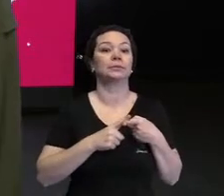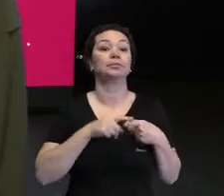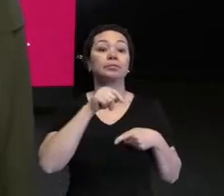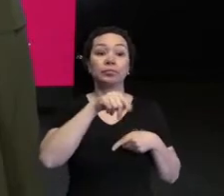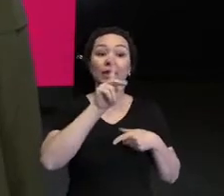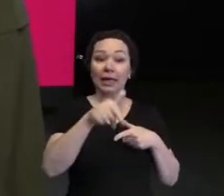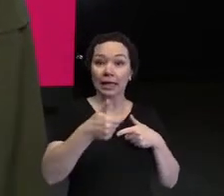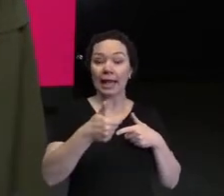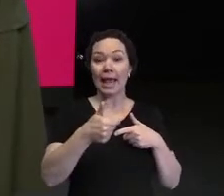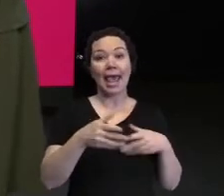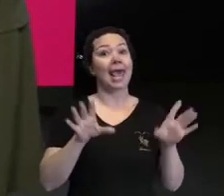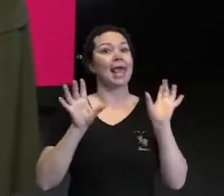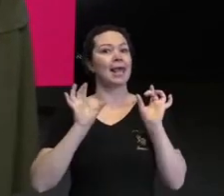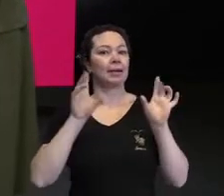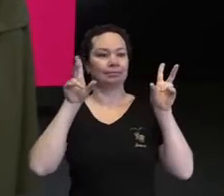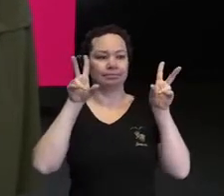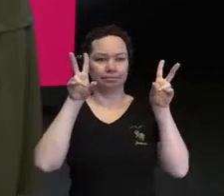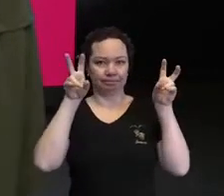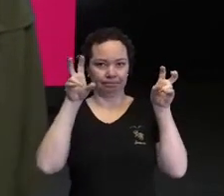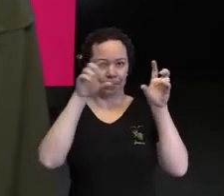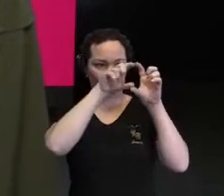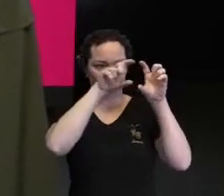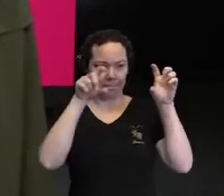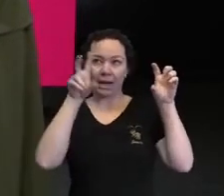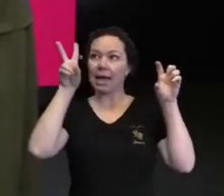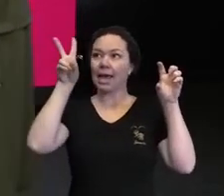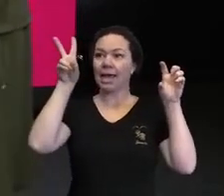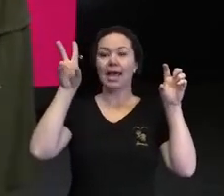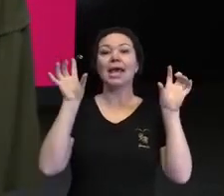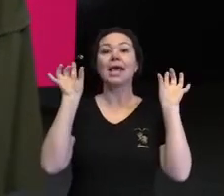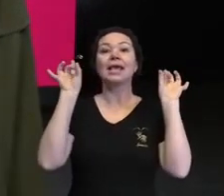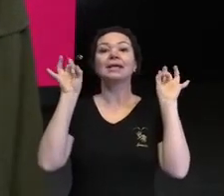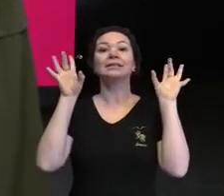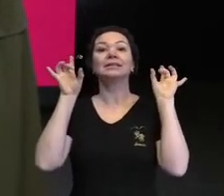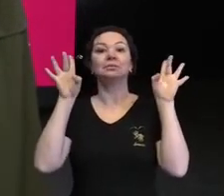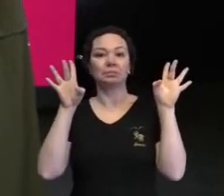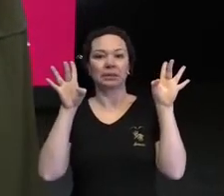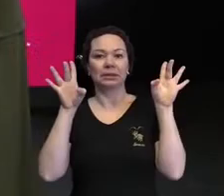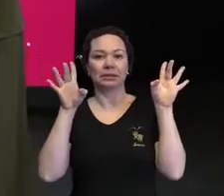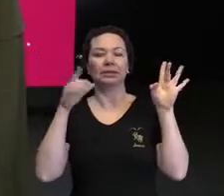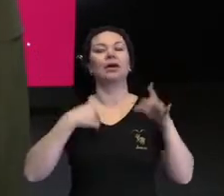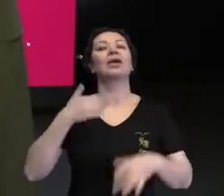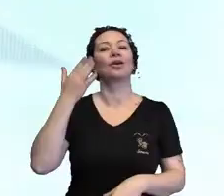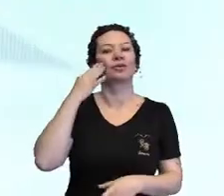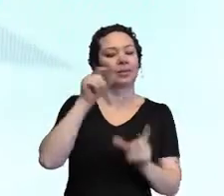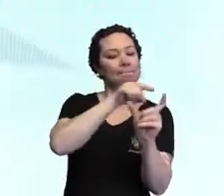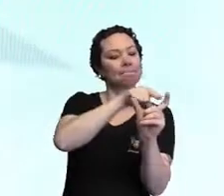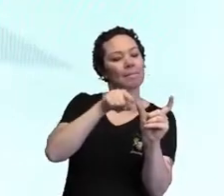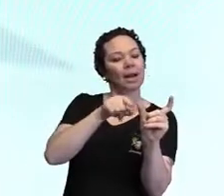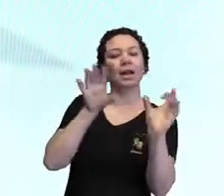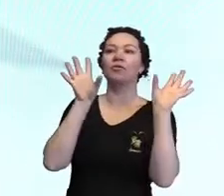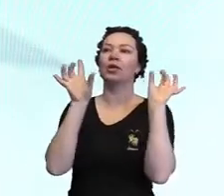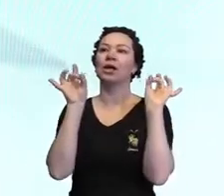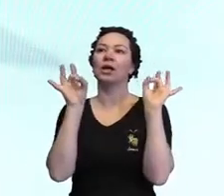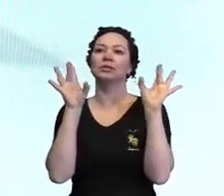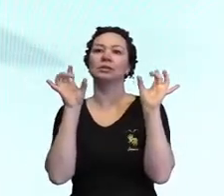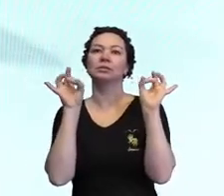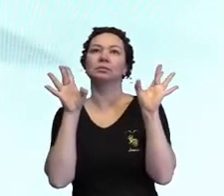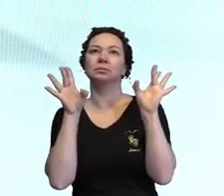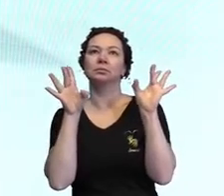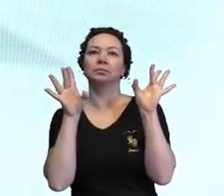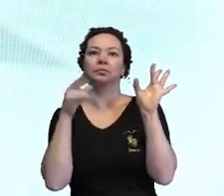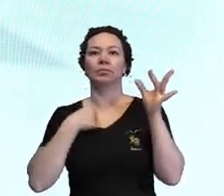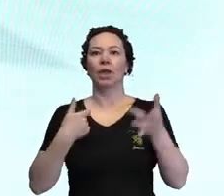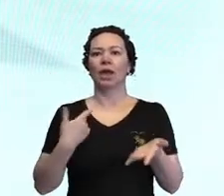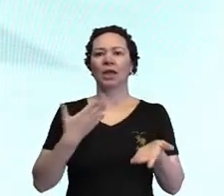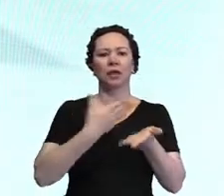ele é especial. E aí, só eu sei o quanto essa palavra especial me trouxe de questionamentos